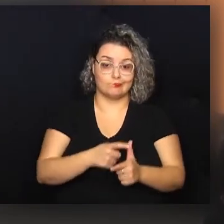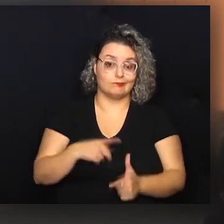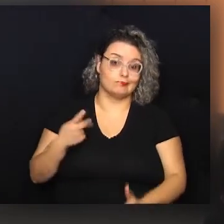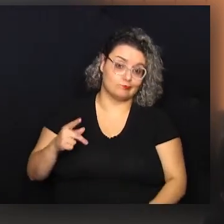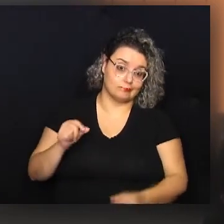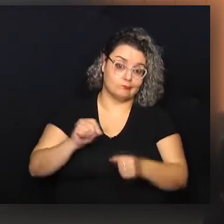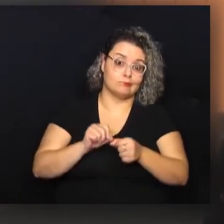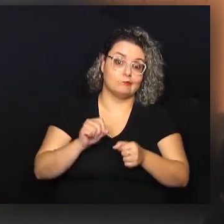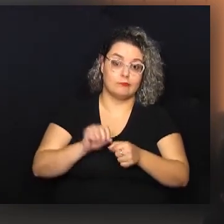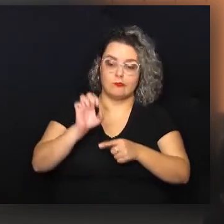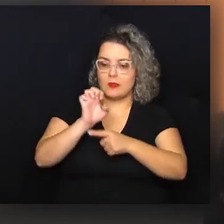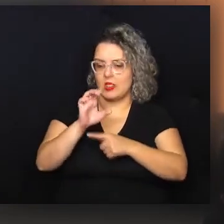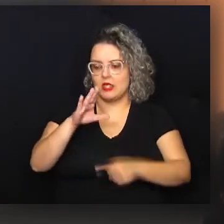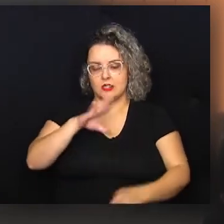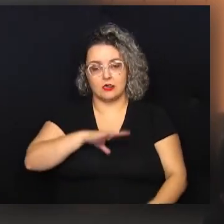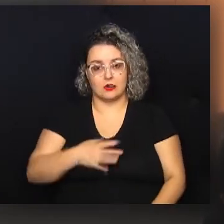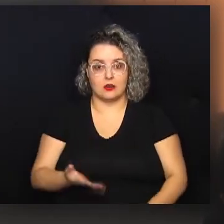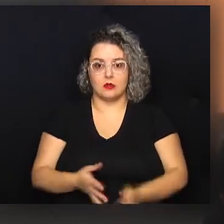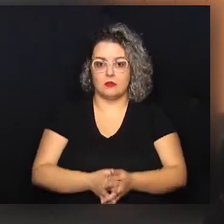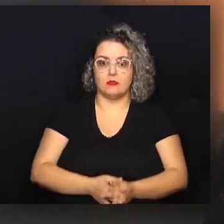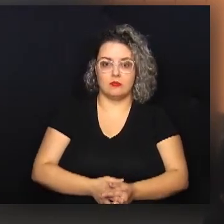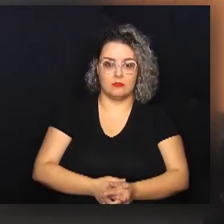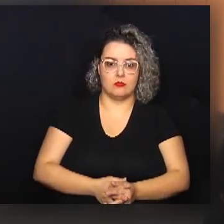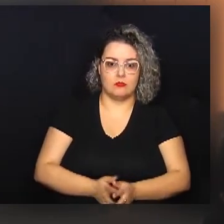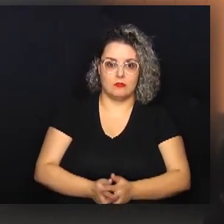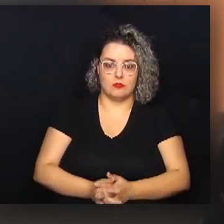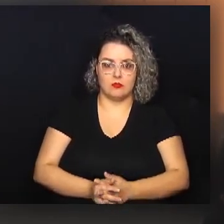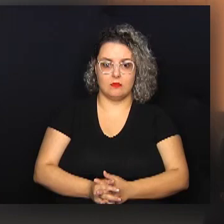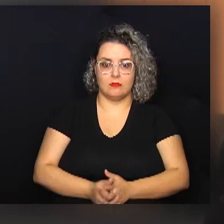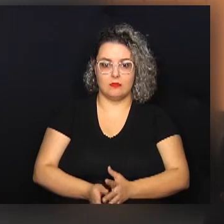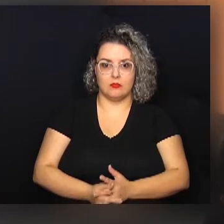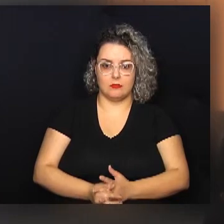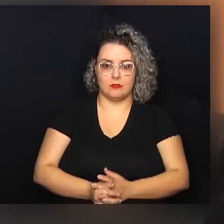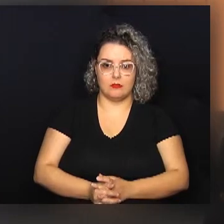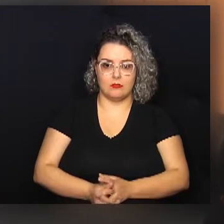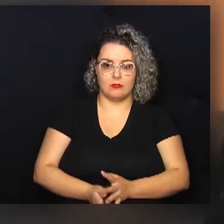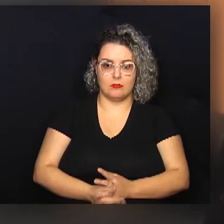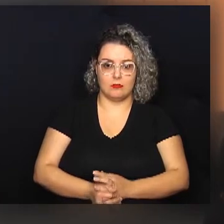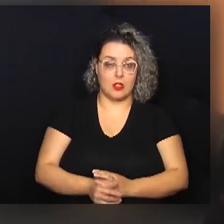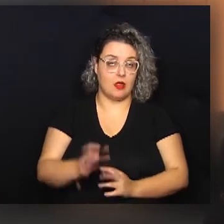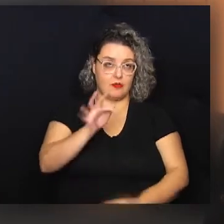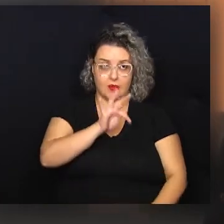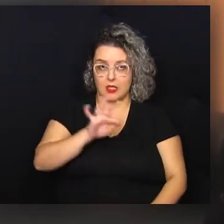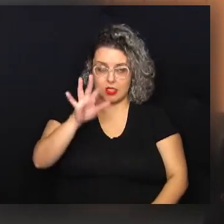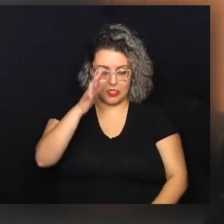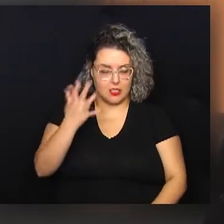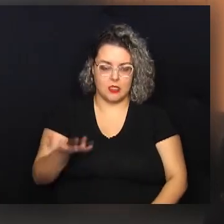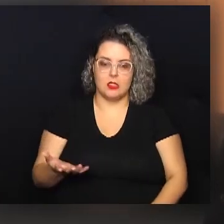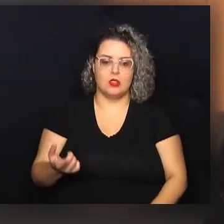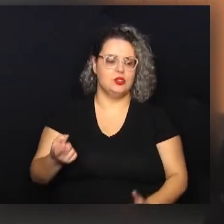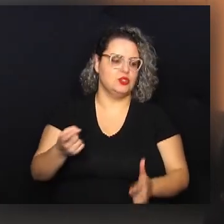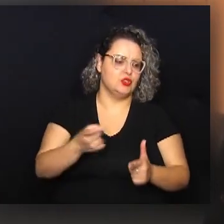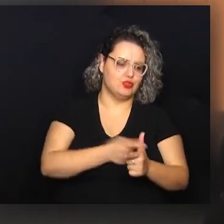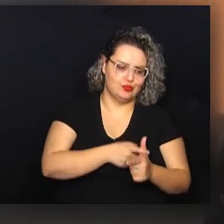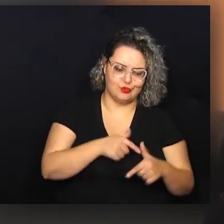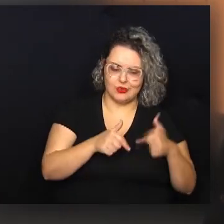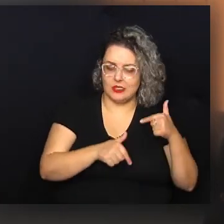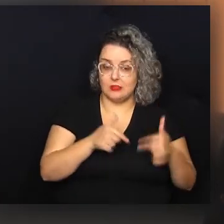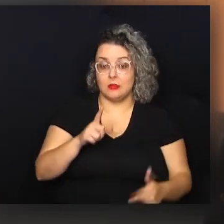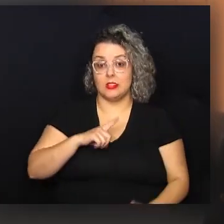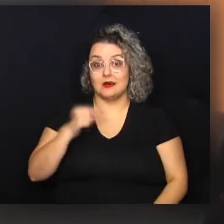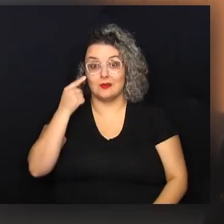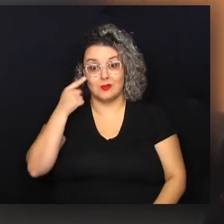dívida que ele gerou com o Estado, o município, a União, dívidas